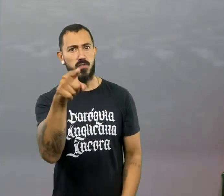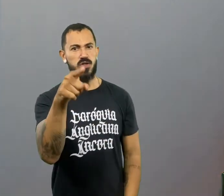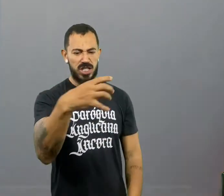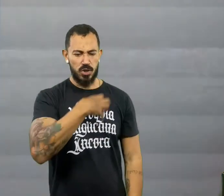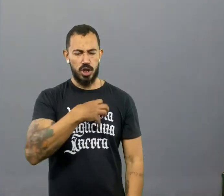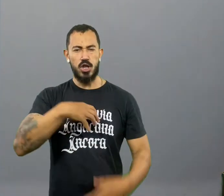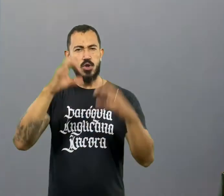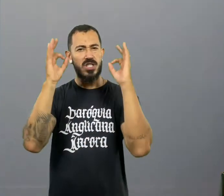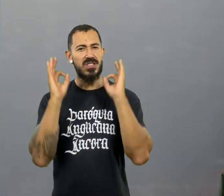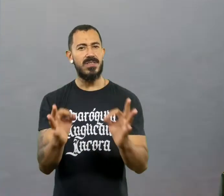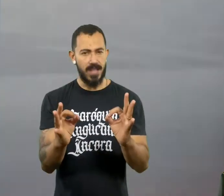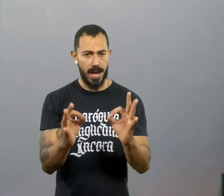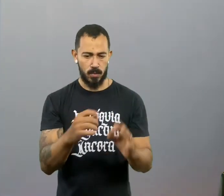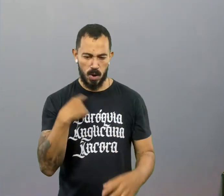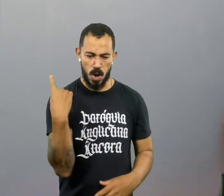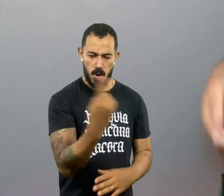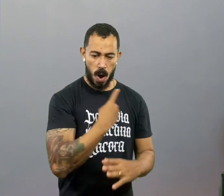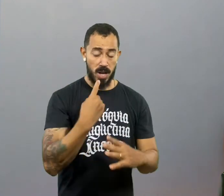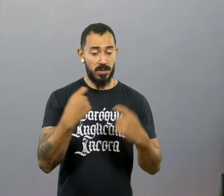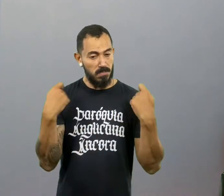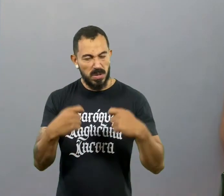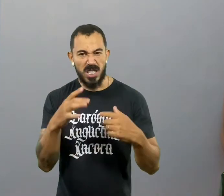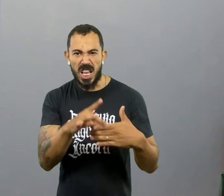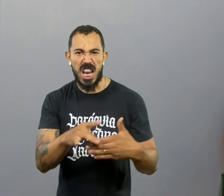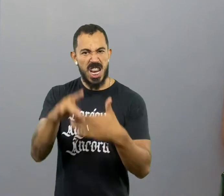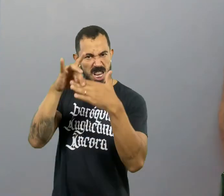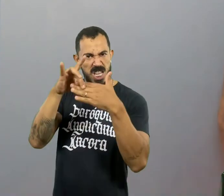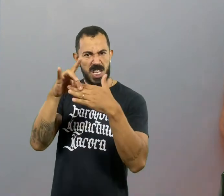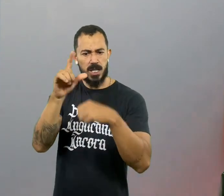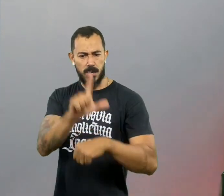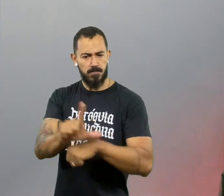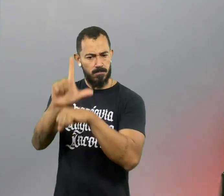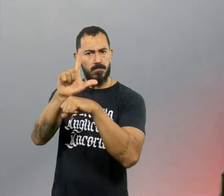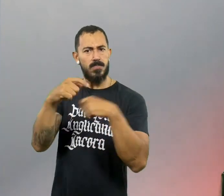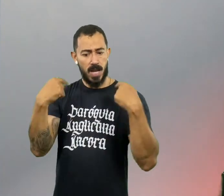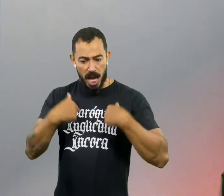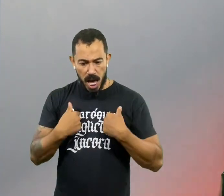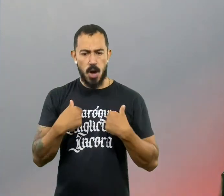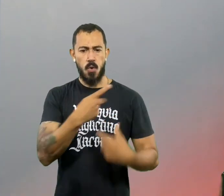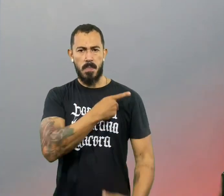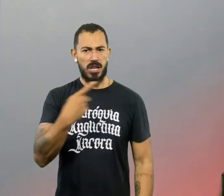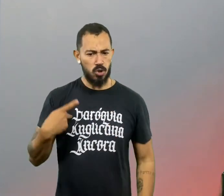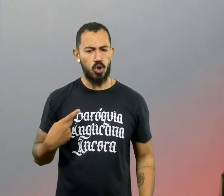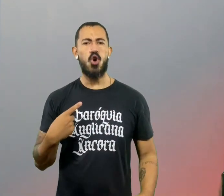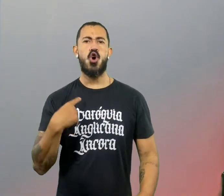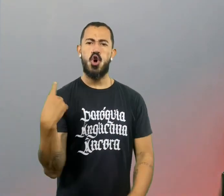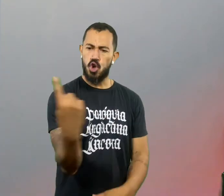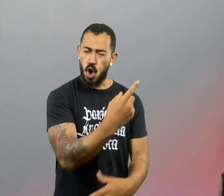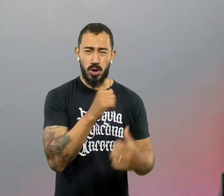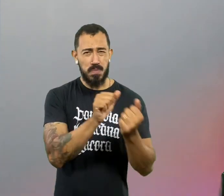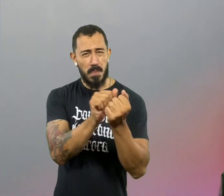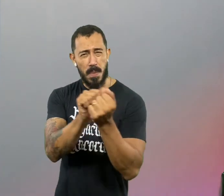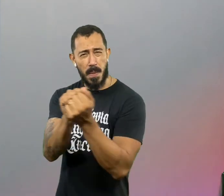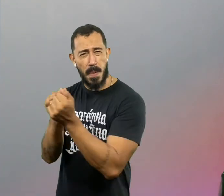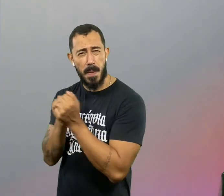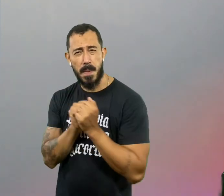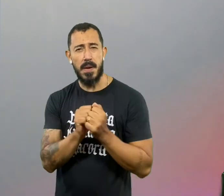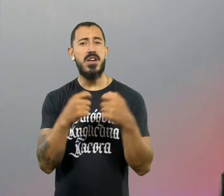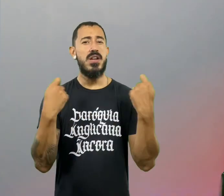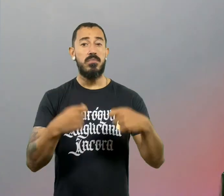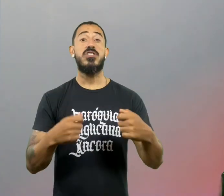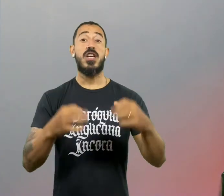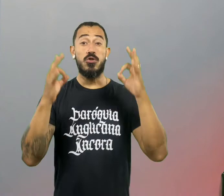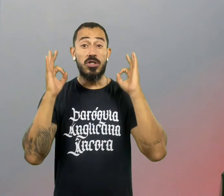pessoa prudente. Nós precisamos contar essa igreja de lideranças que sejam prudentes. Eu preciso ser prudente. Então, vamos orar porque